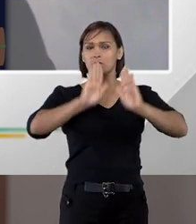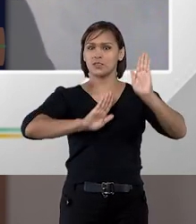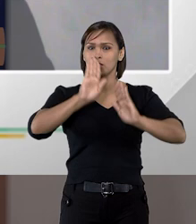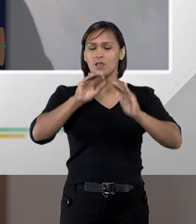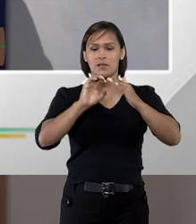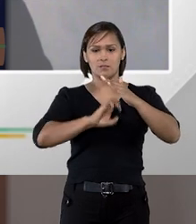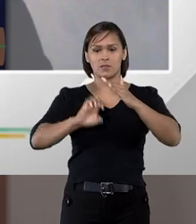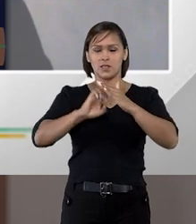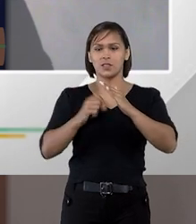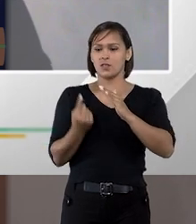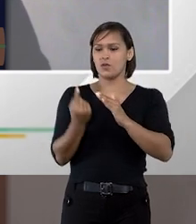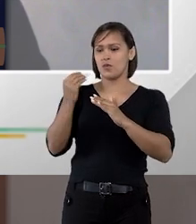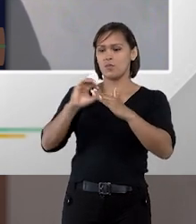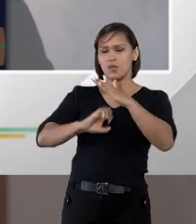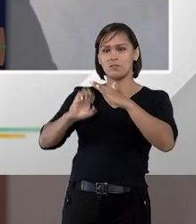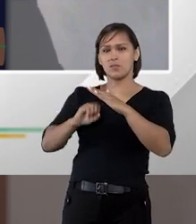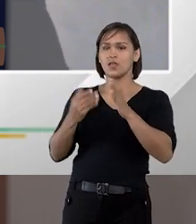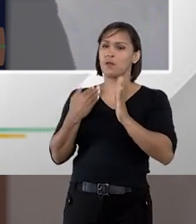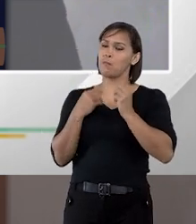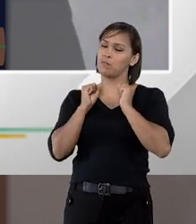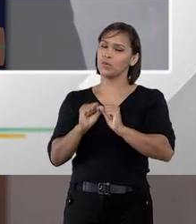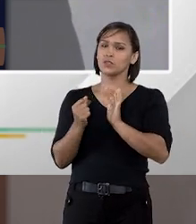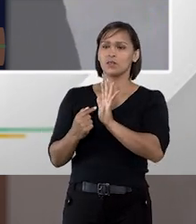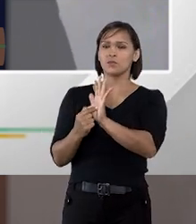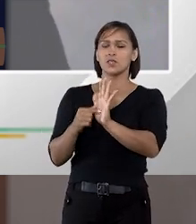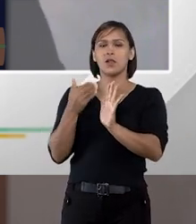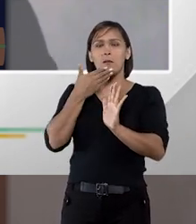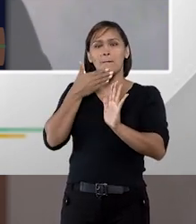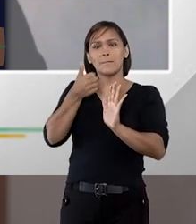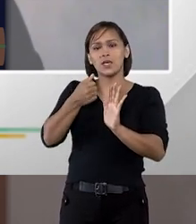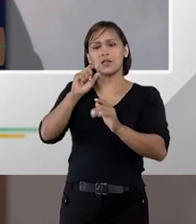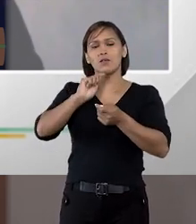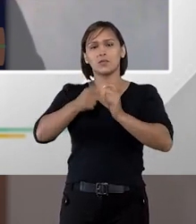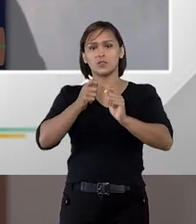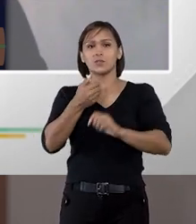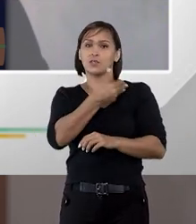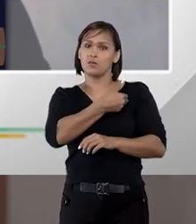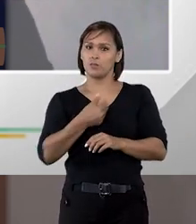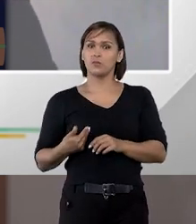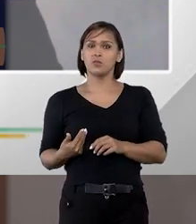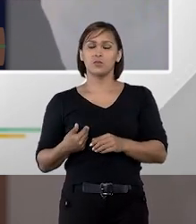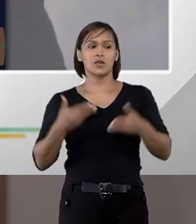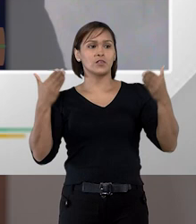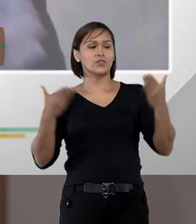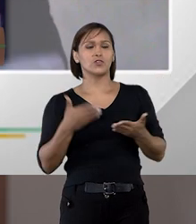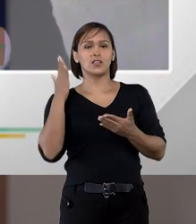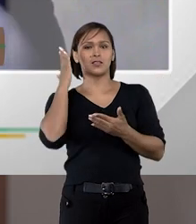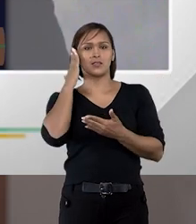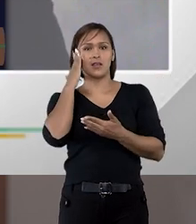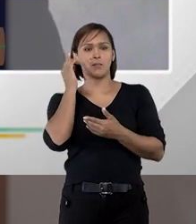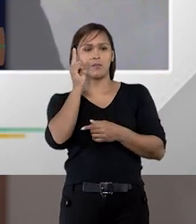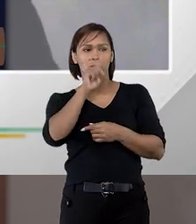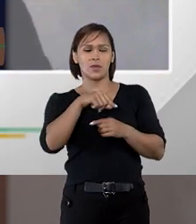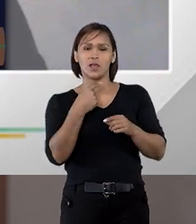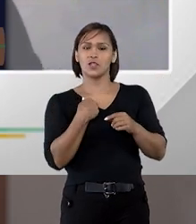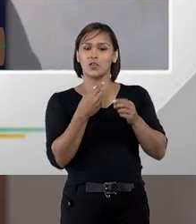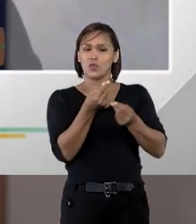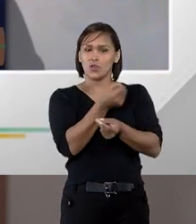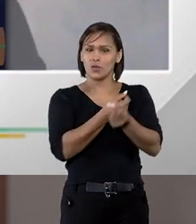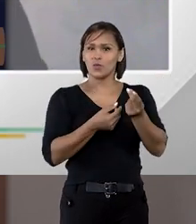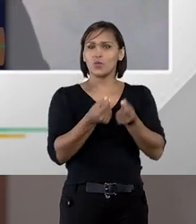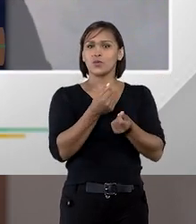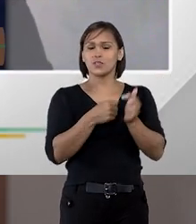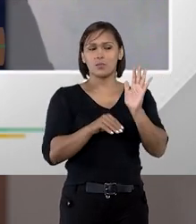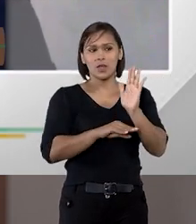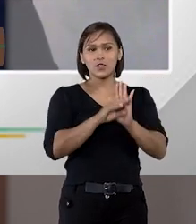eventualmente um licitante que poderia apresentar um valor melhor para a administração pública já sabendo que